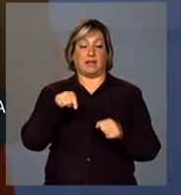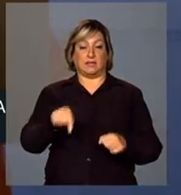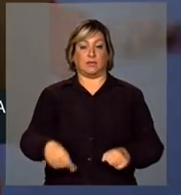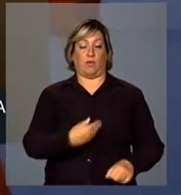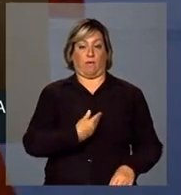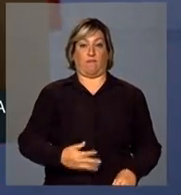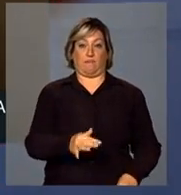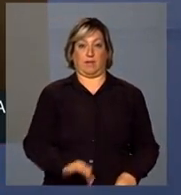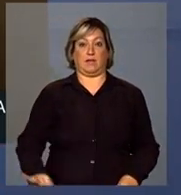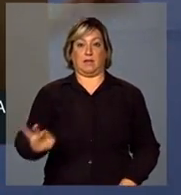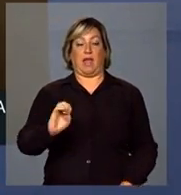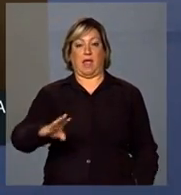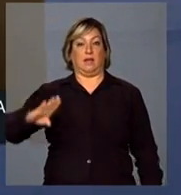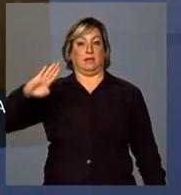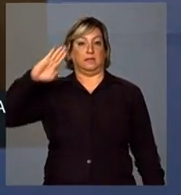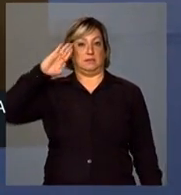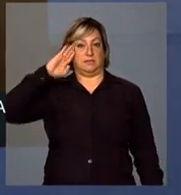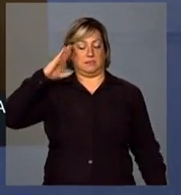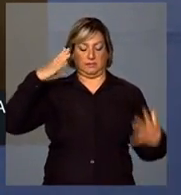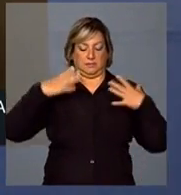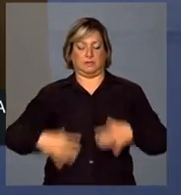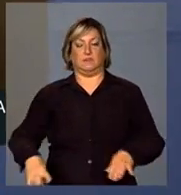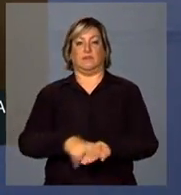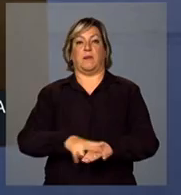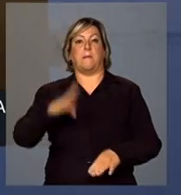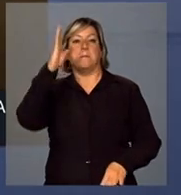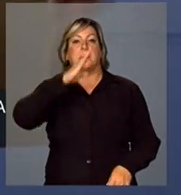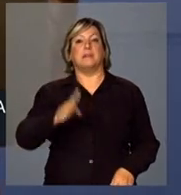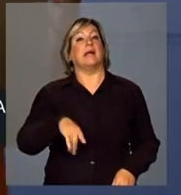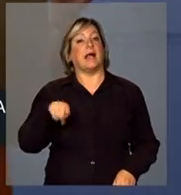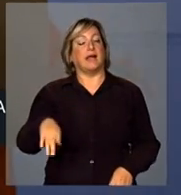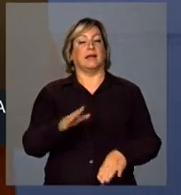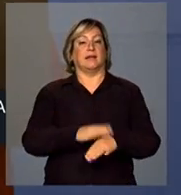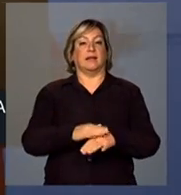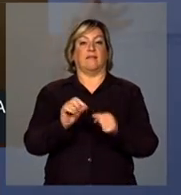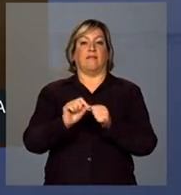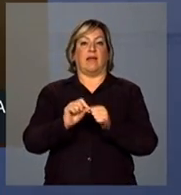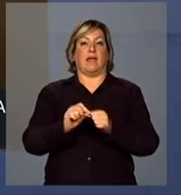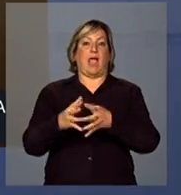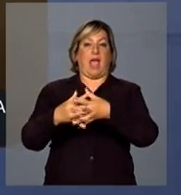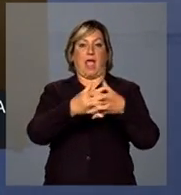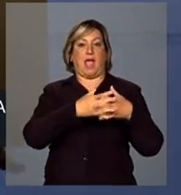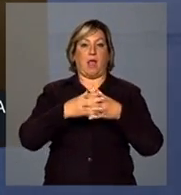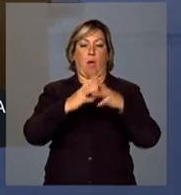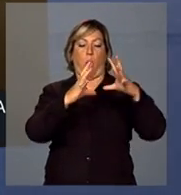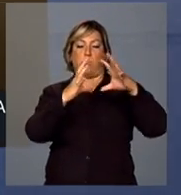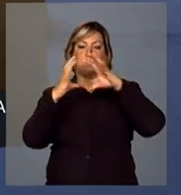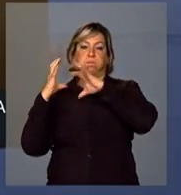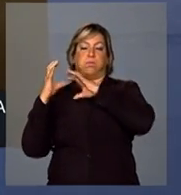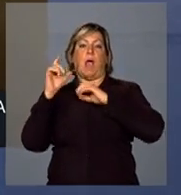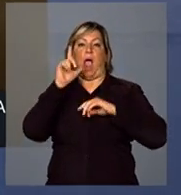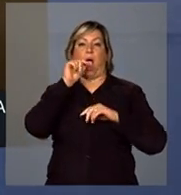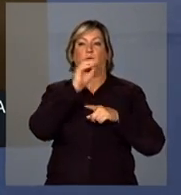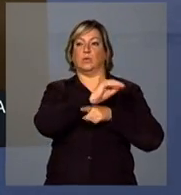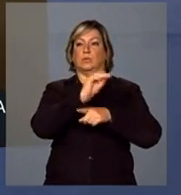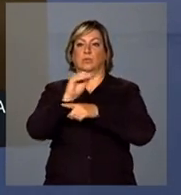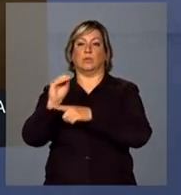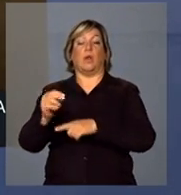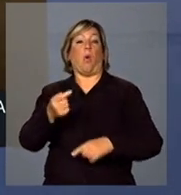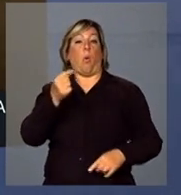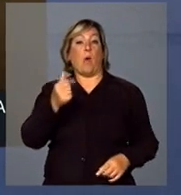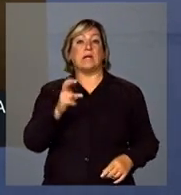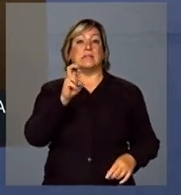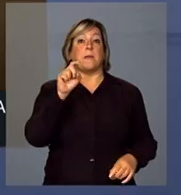federal é o Exército Brasileiro. E é o Exército Brasileiro que está hoje com quase 5 mil